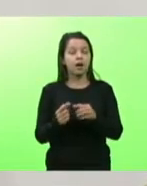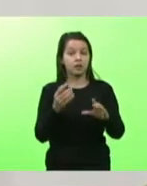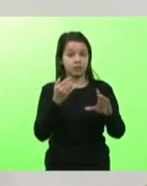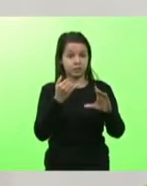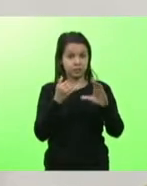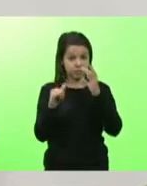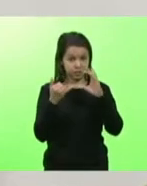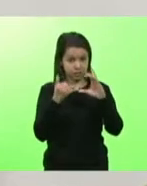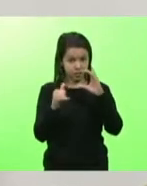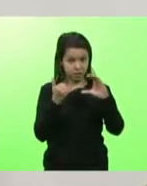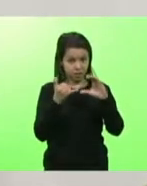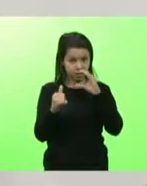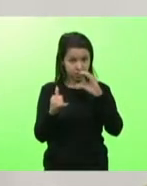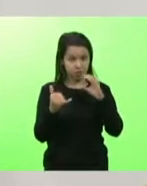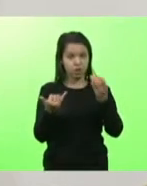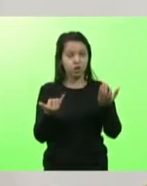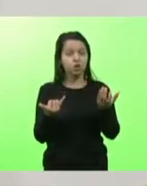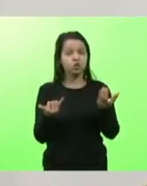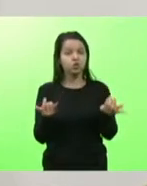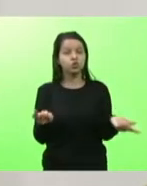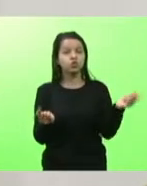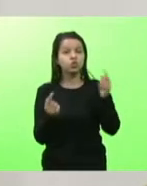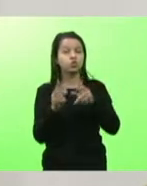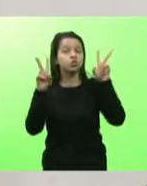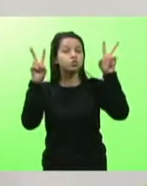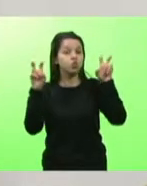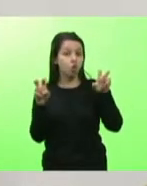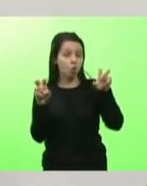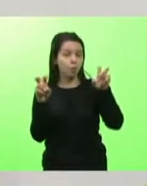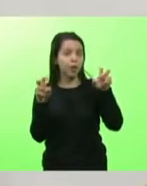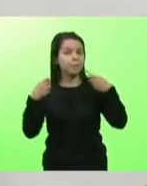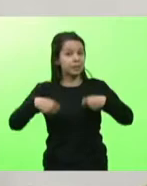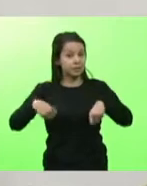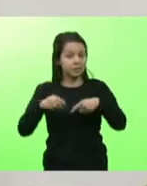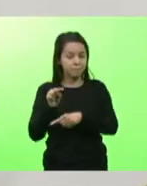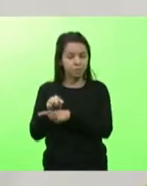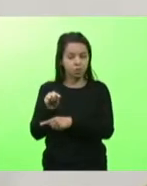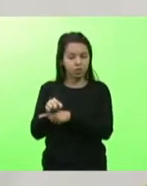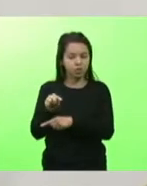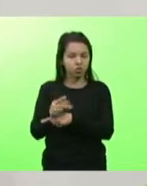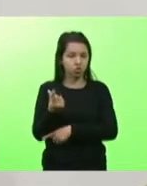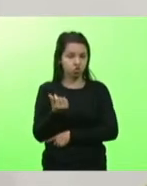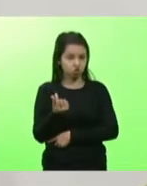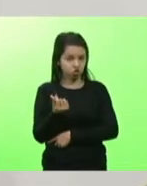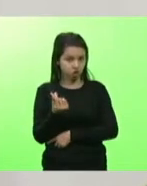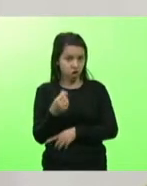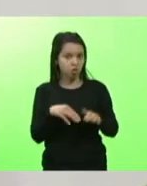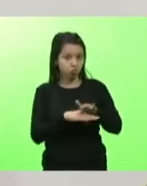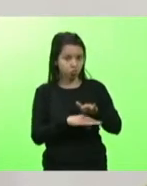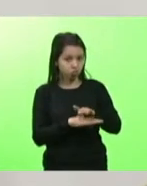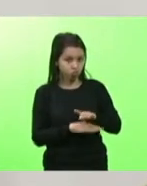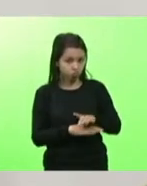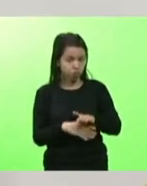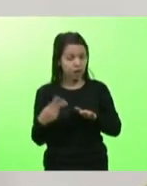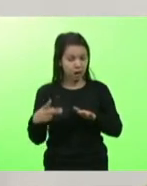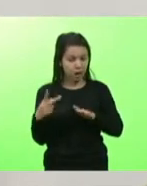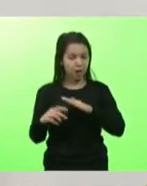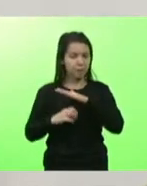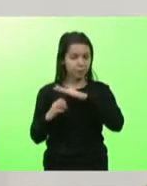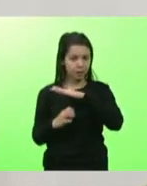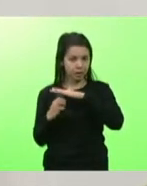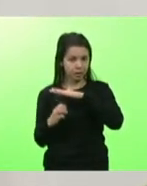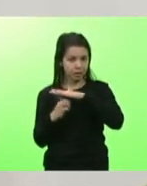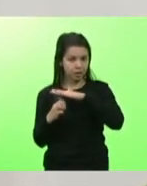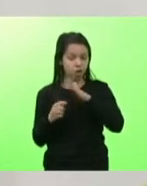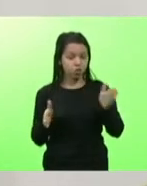Sob o argumento da necessidade de proteção do caixa da empresa. Durante a pandemia, a Selesc